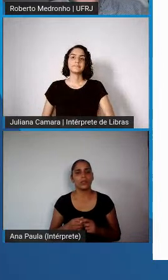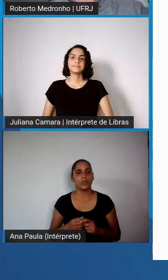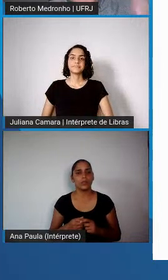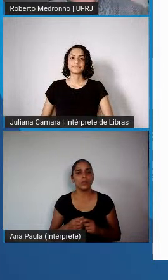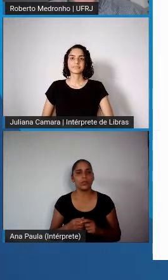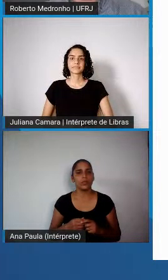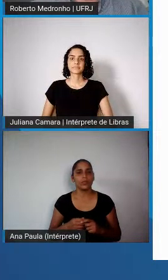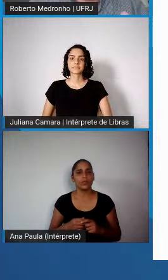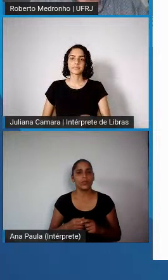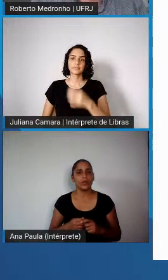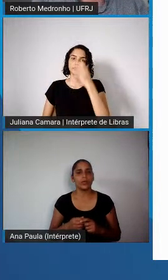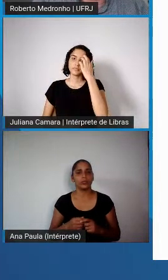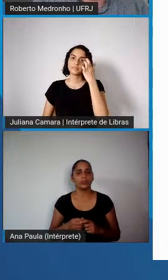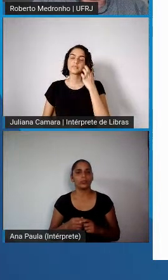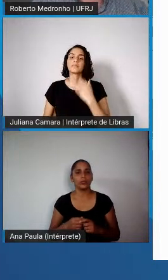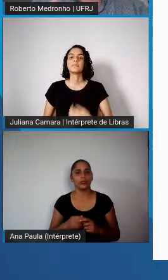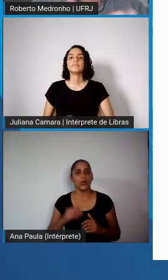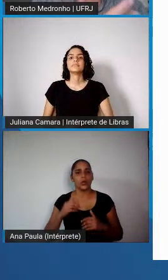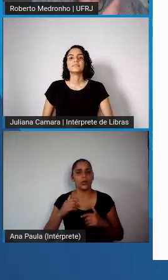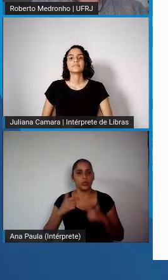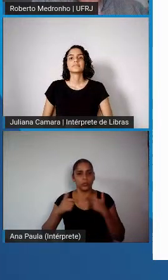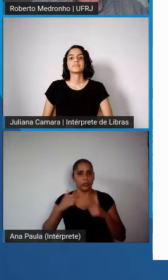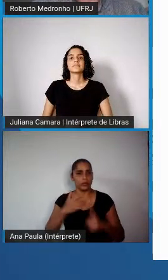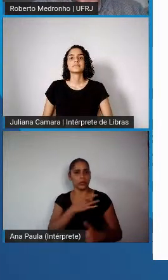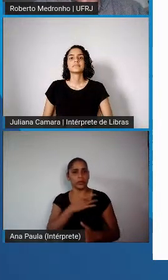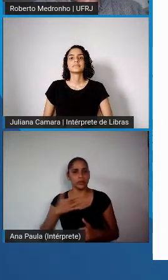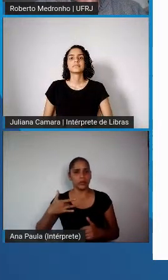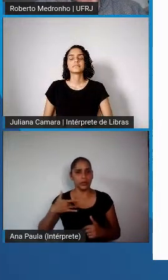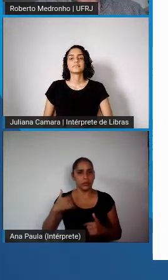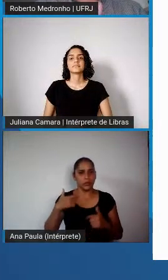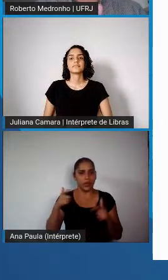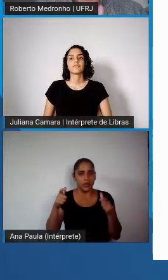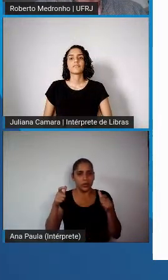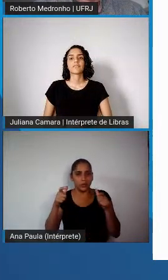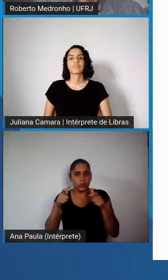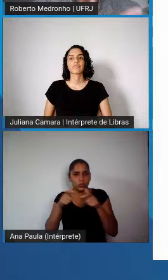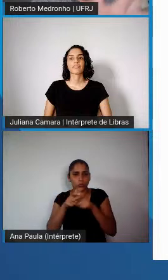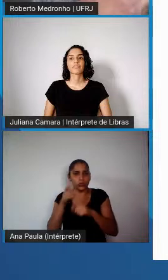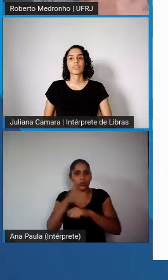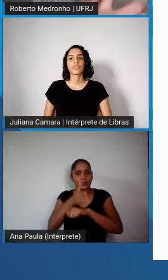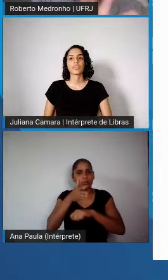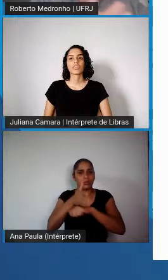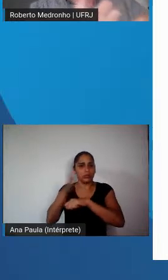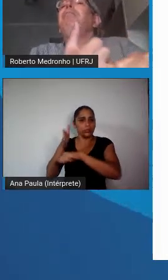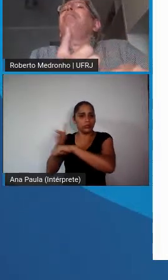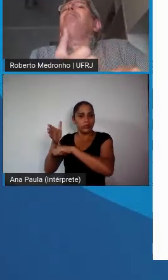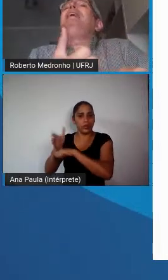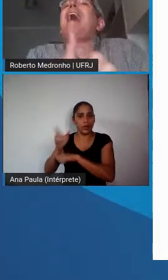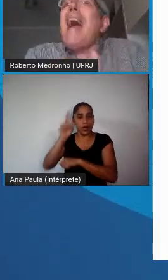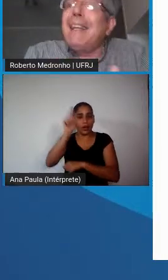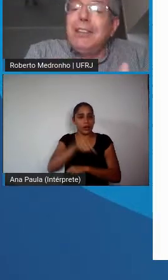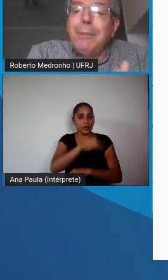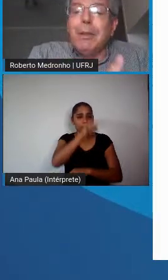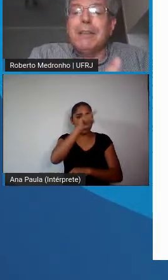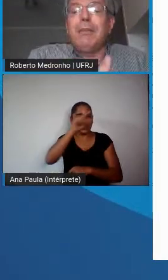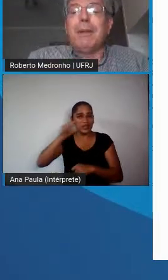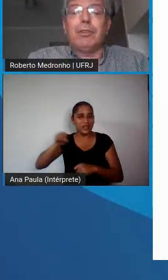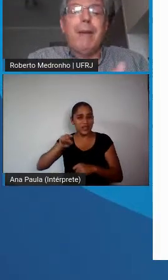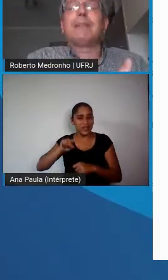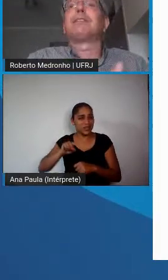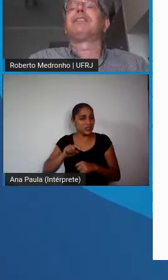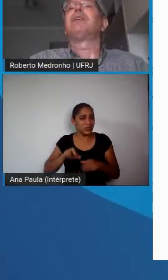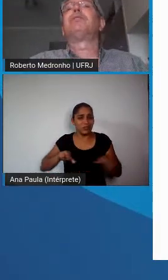Nos serviços de saúde, o que aconteceu? Houve uma redução de acesso à atenção primária, o cancelamento de milhares de